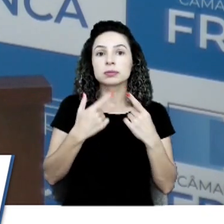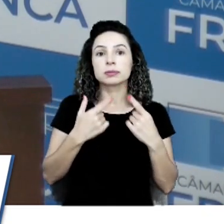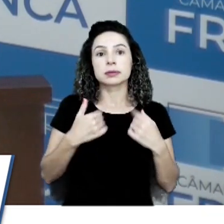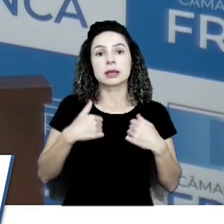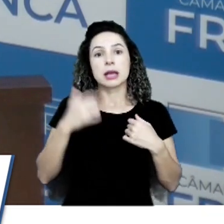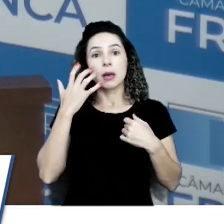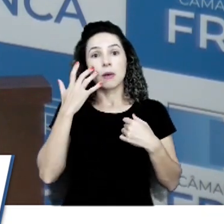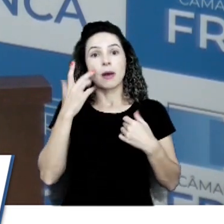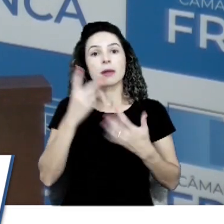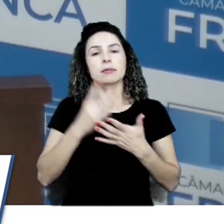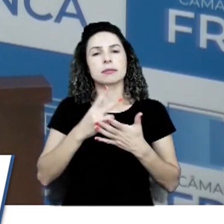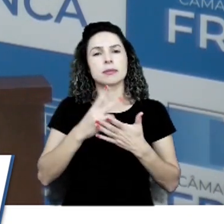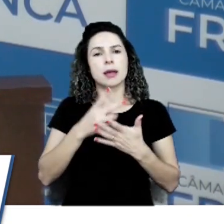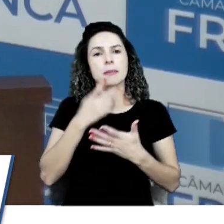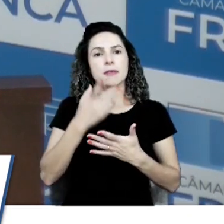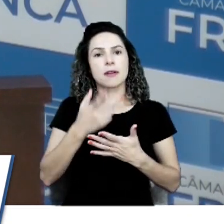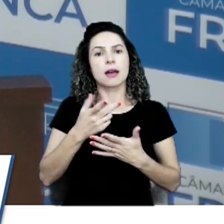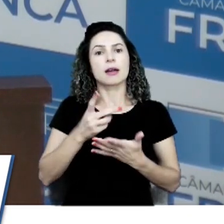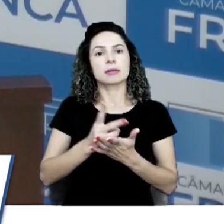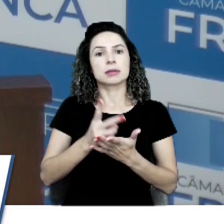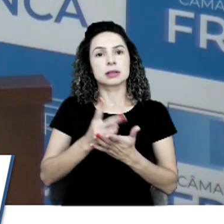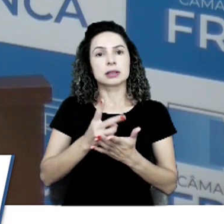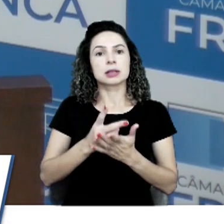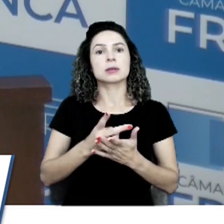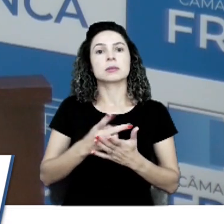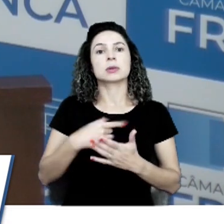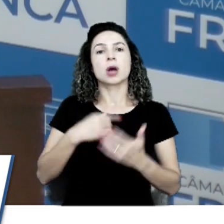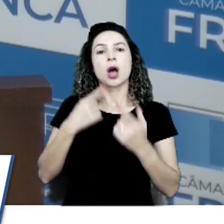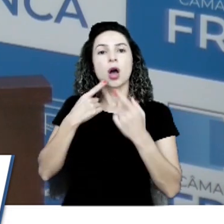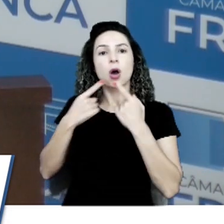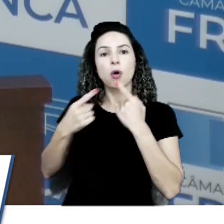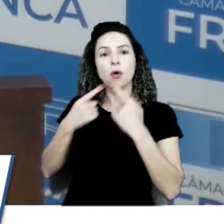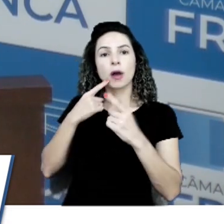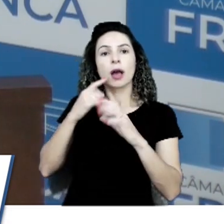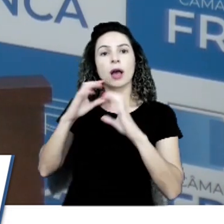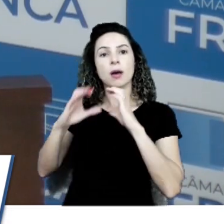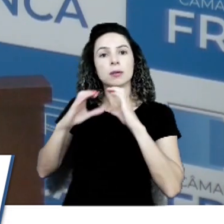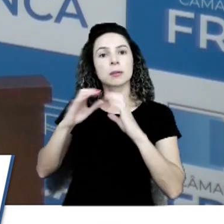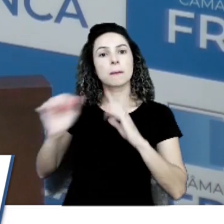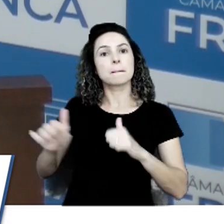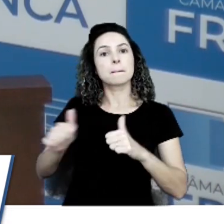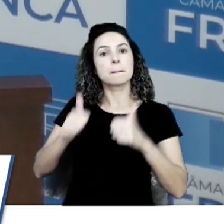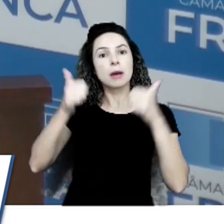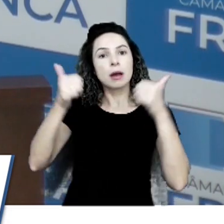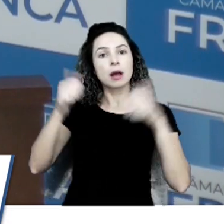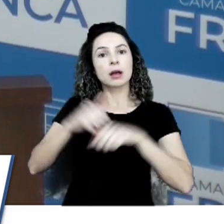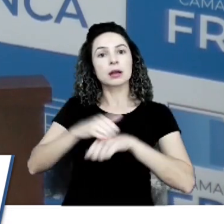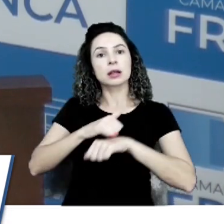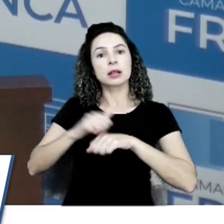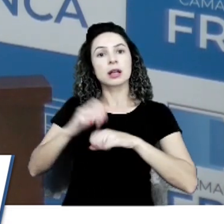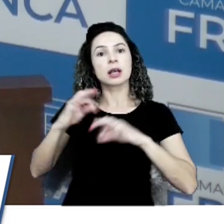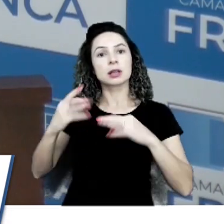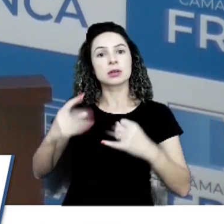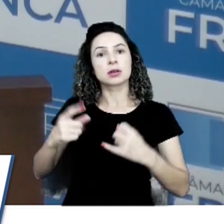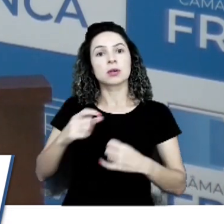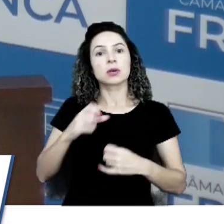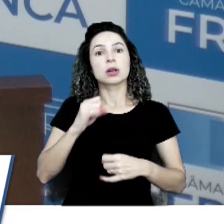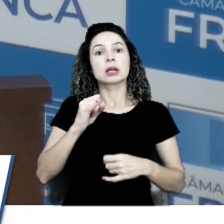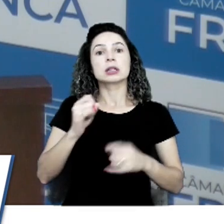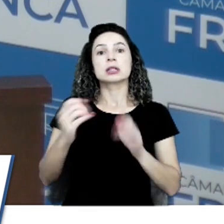falei isso aqui, vou falar sempre, o diálogo sempre é o melhor caminho para tudo. Então, chega lá na população,